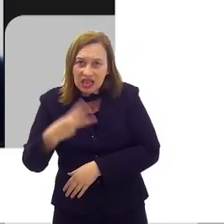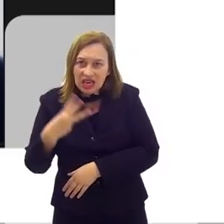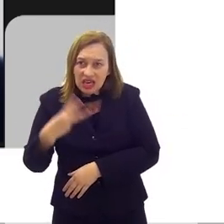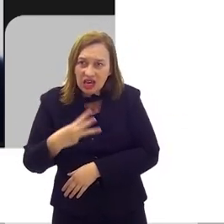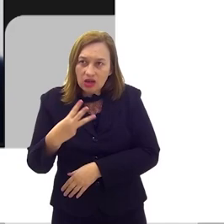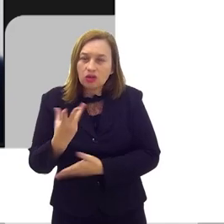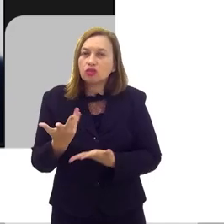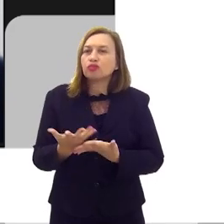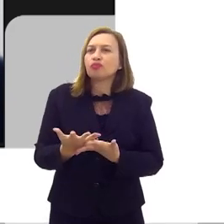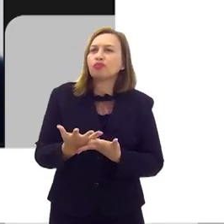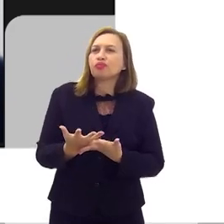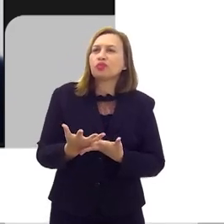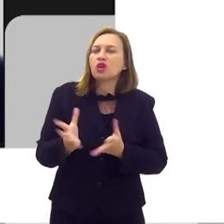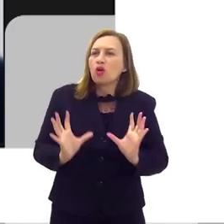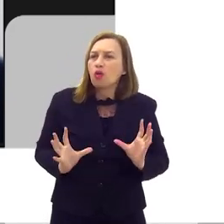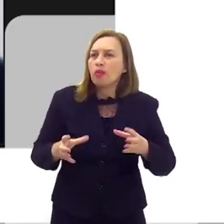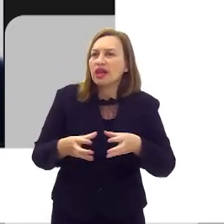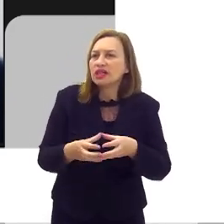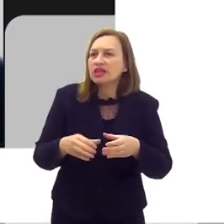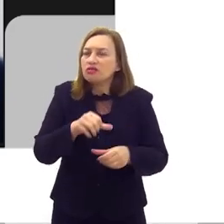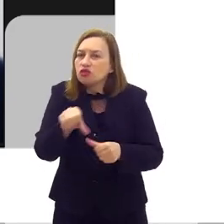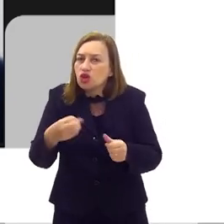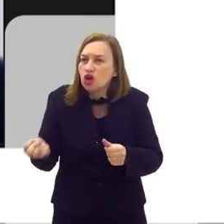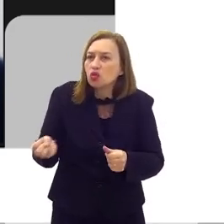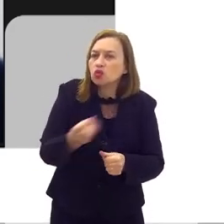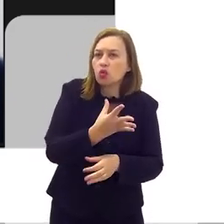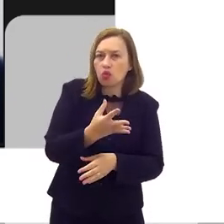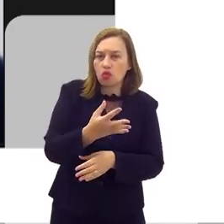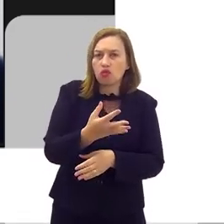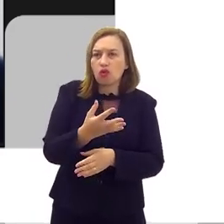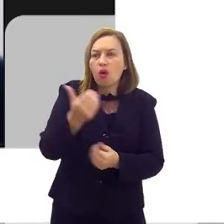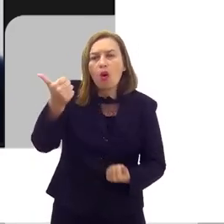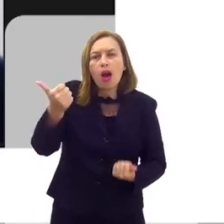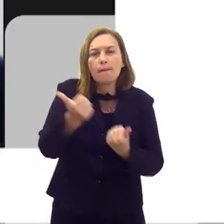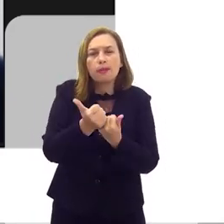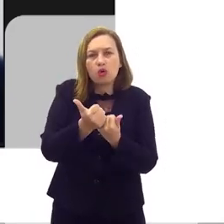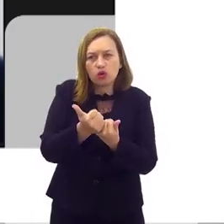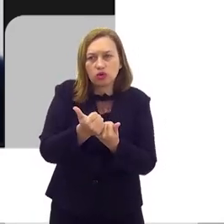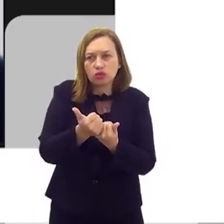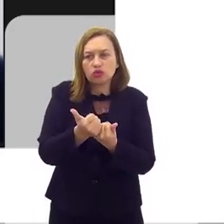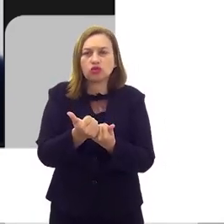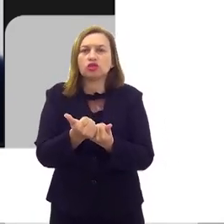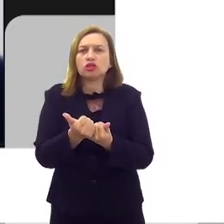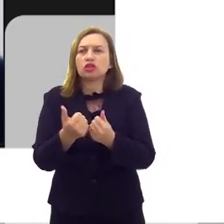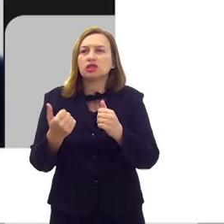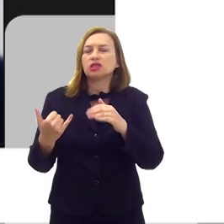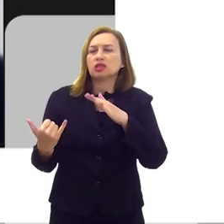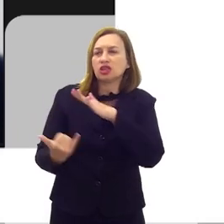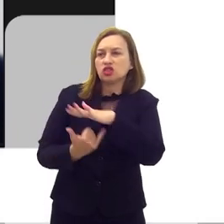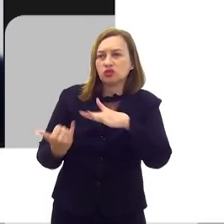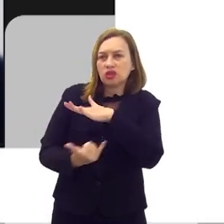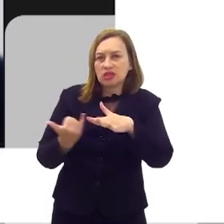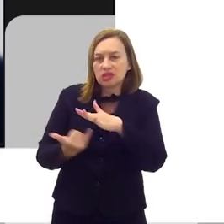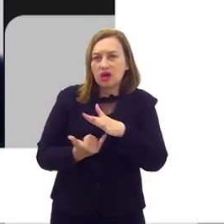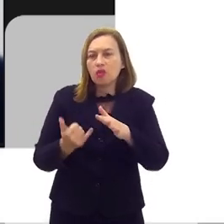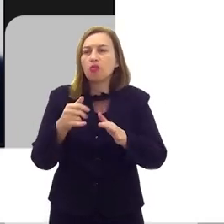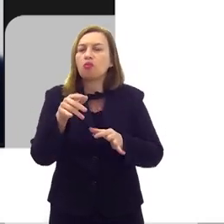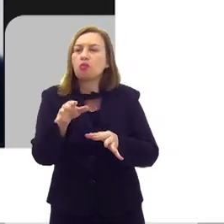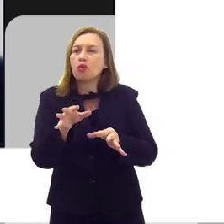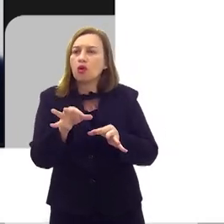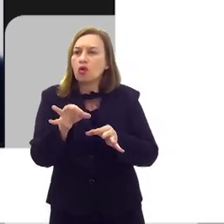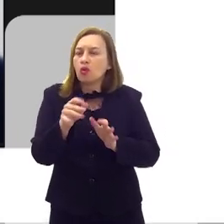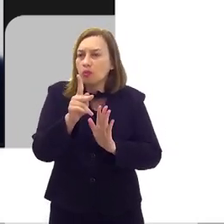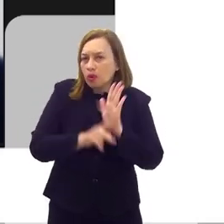o artigo 3º, que estimula a construção de ambientes especializados e cooperativos de inovação, para preconizar o apoio na Constituição de